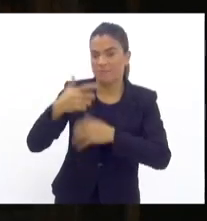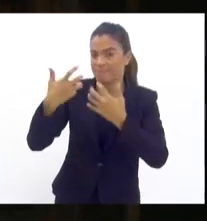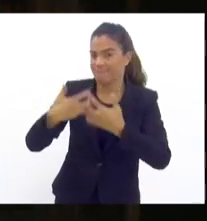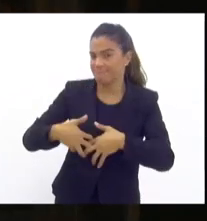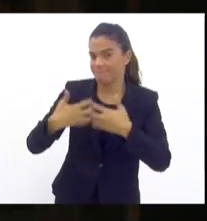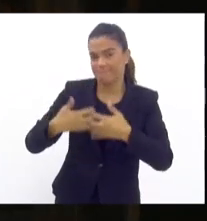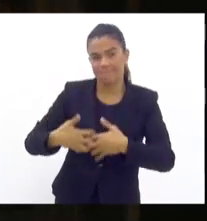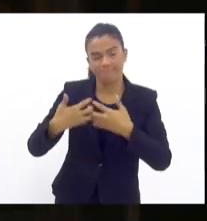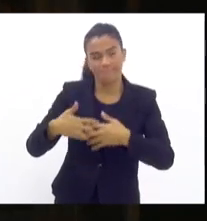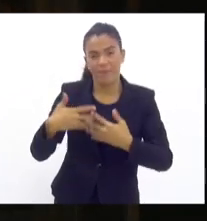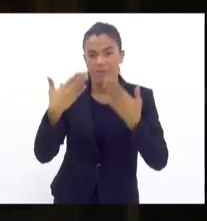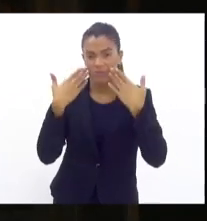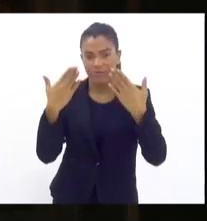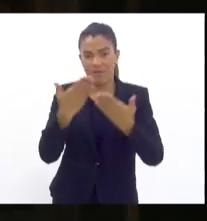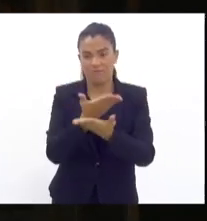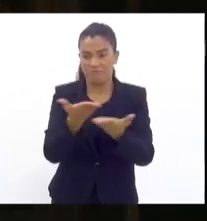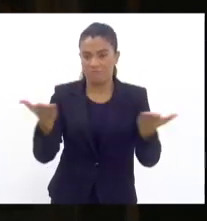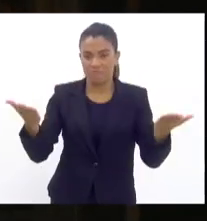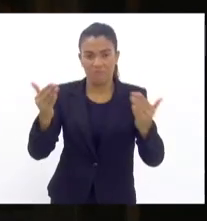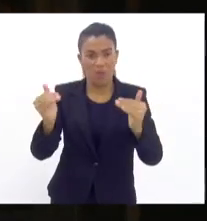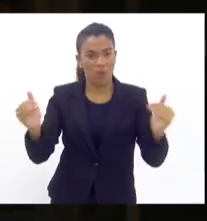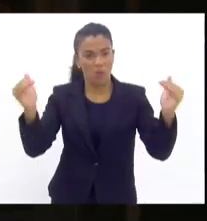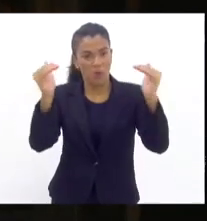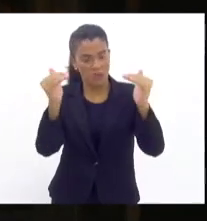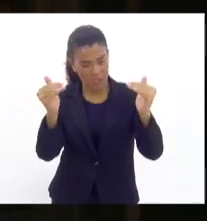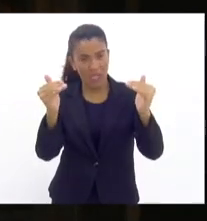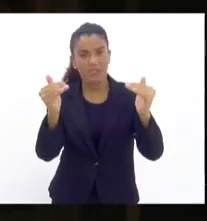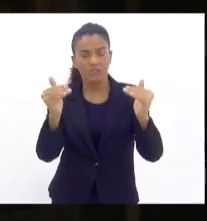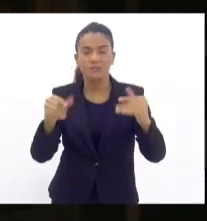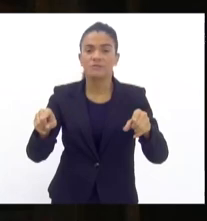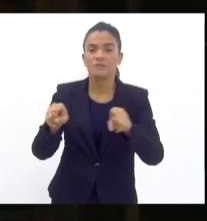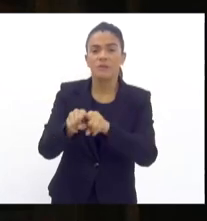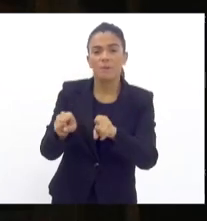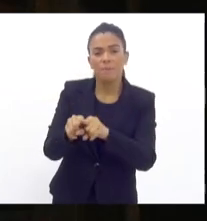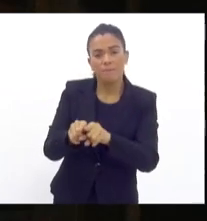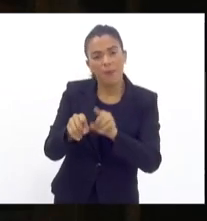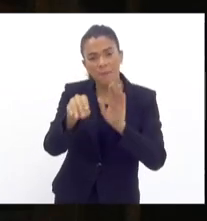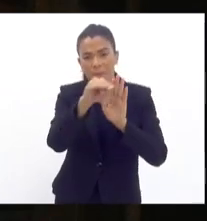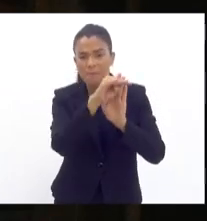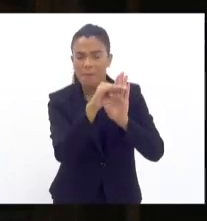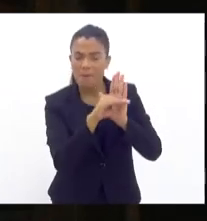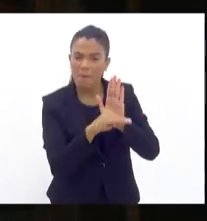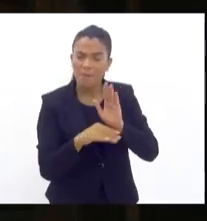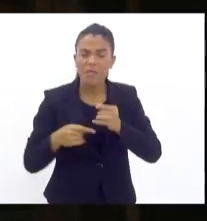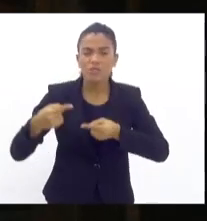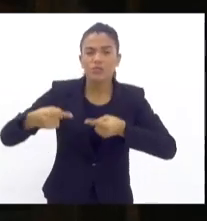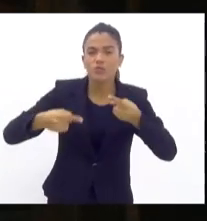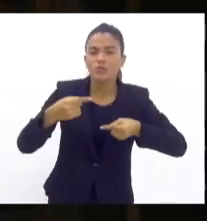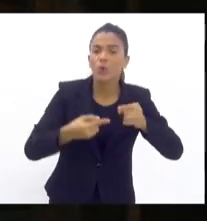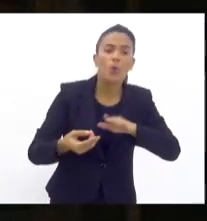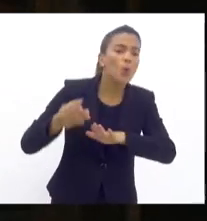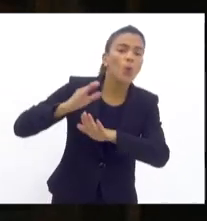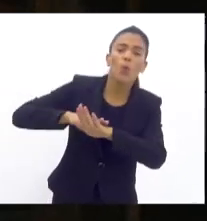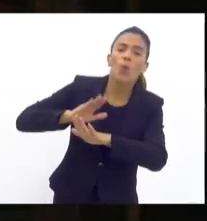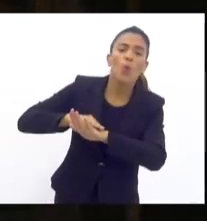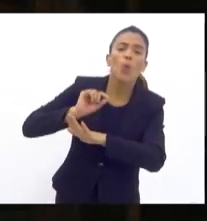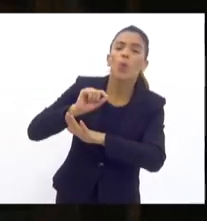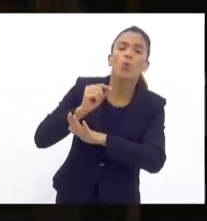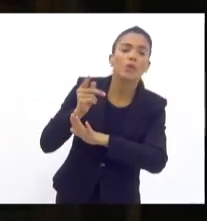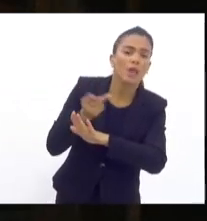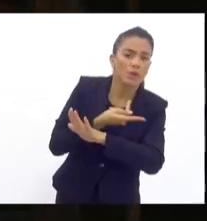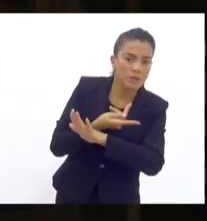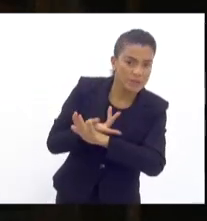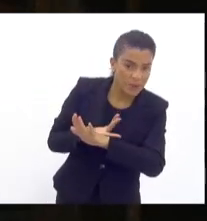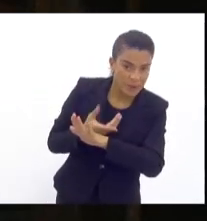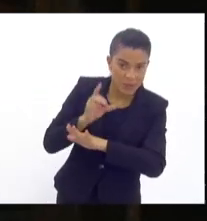de tantas autoridades aqui gabaritadas de trazer, de colocar isso em pauta, discutirmos o que está por trás disso. Será